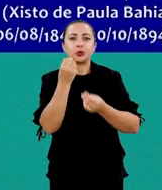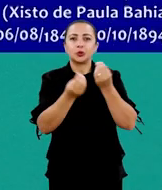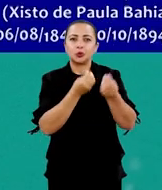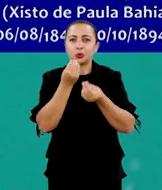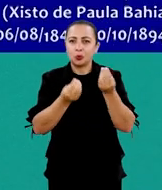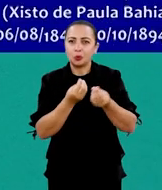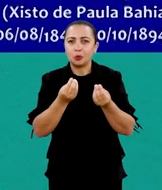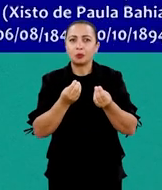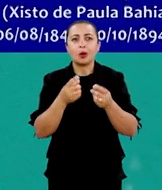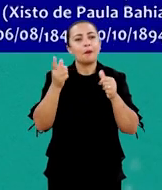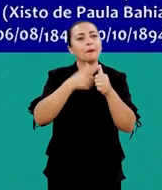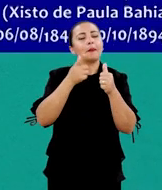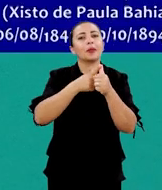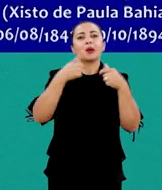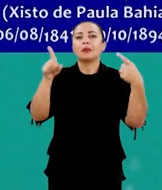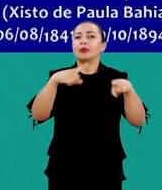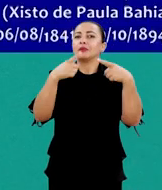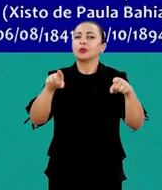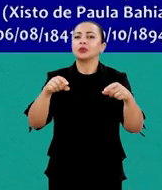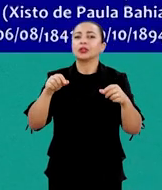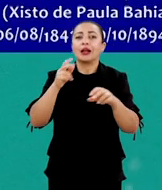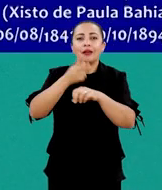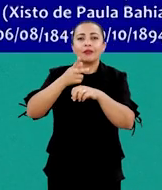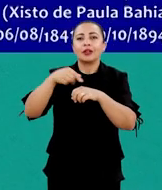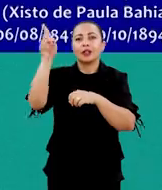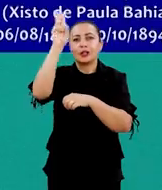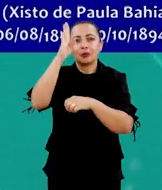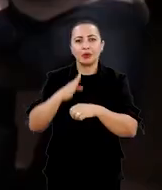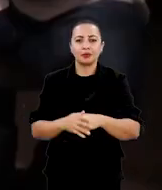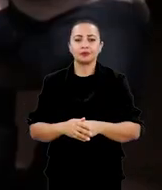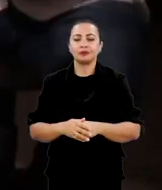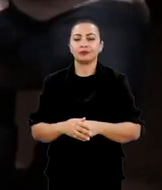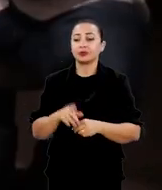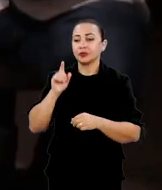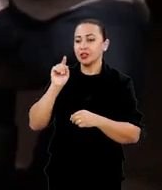conhecido como a primeira música gravada no Brasil